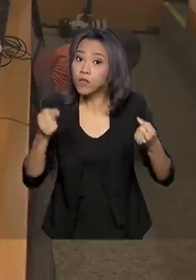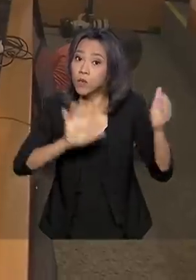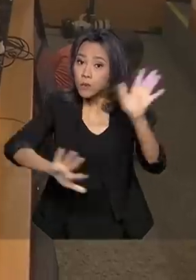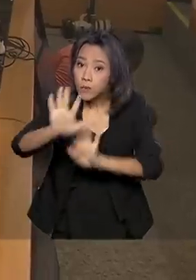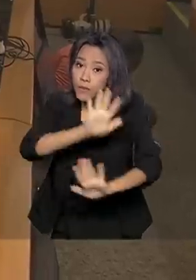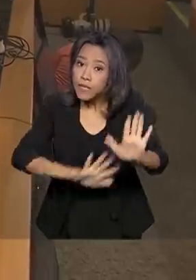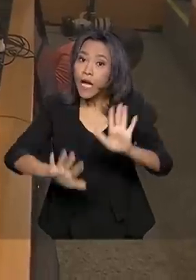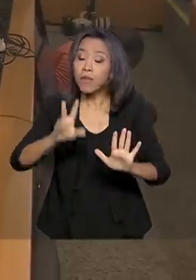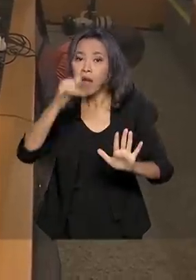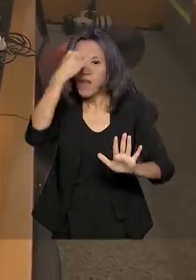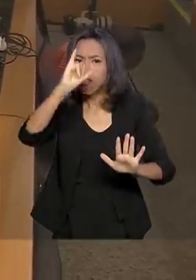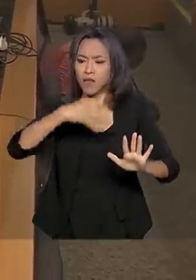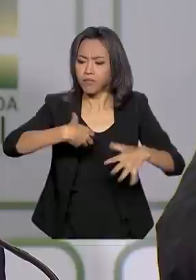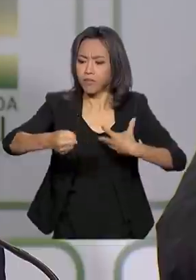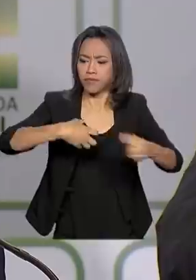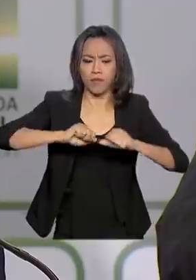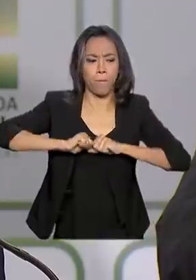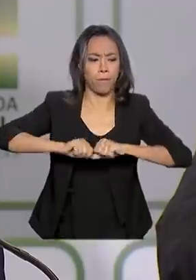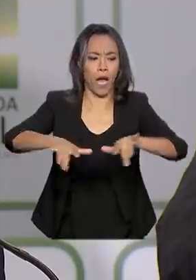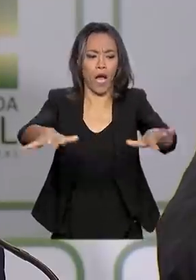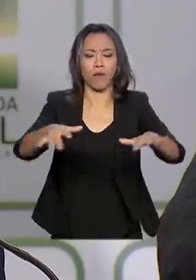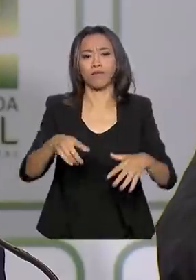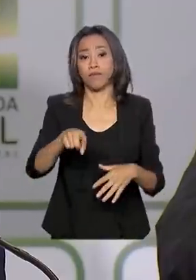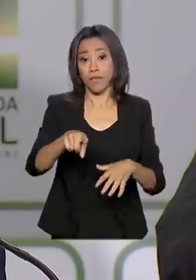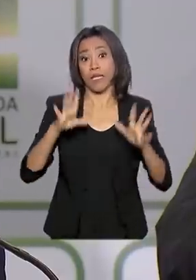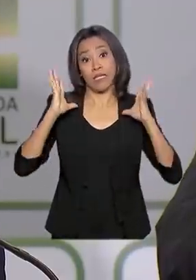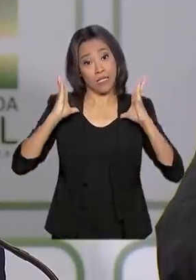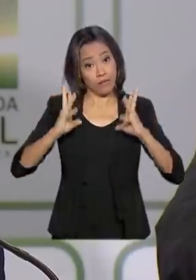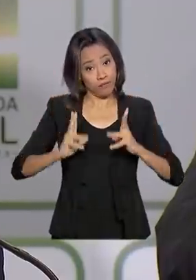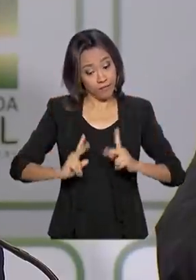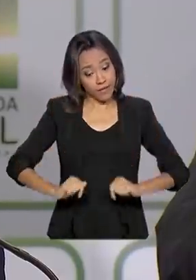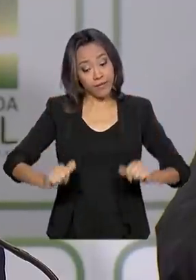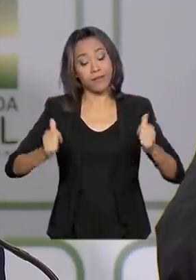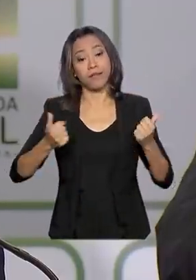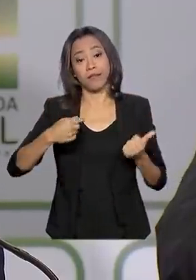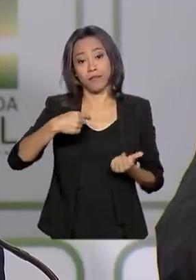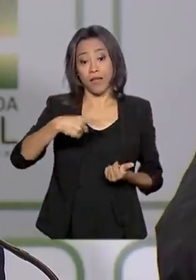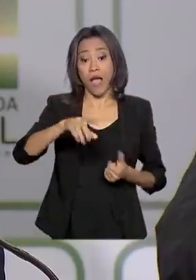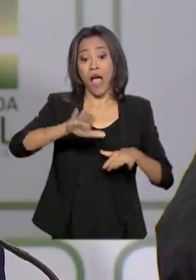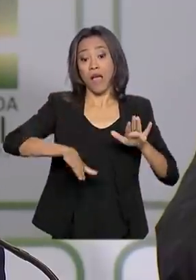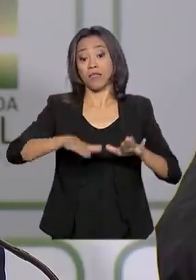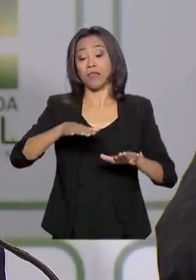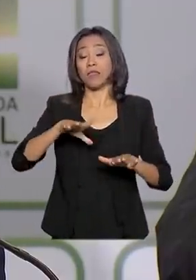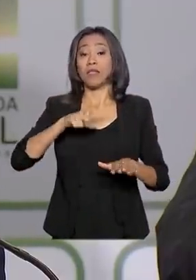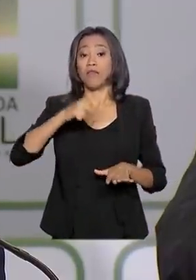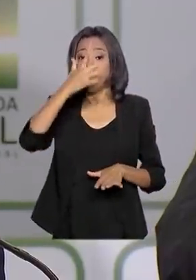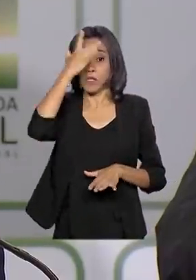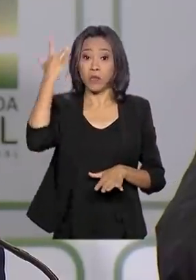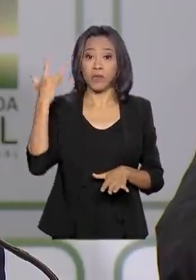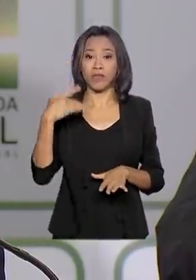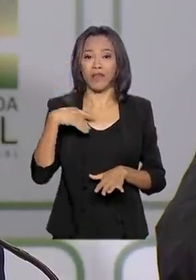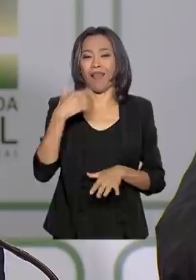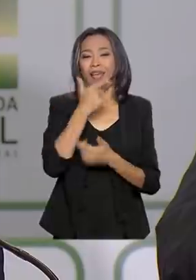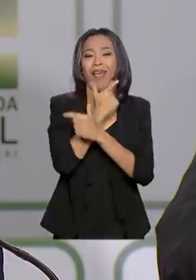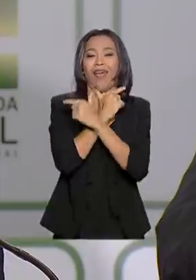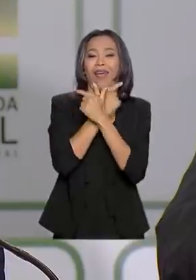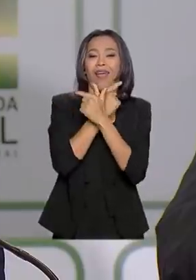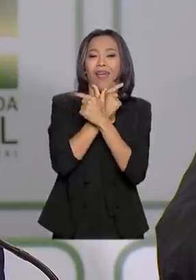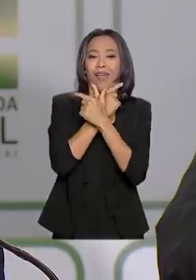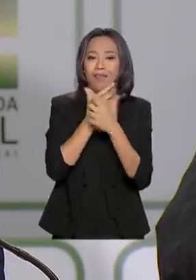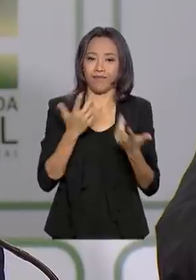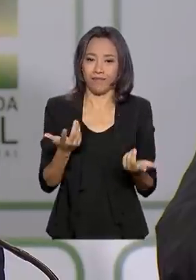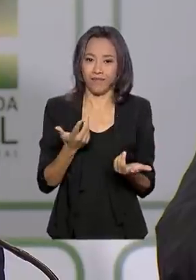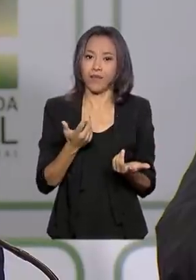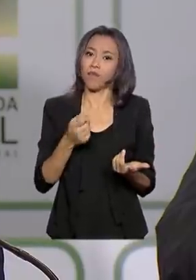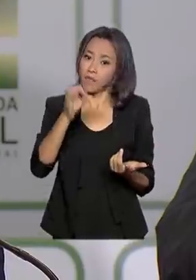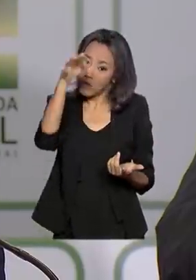a transmissão da doença. Cuidados com higiene, etiqueta respiratória. Teve gente que achou graça nesse termo, mas é o